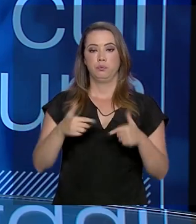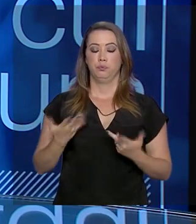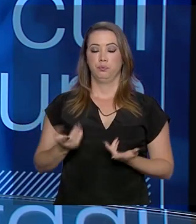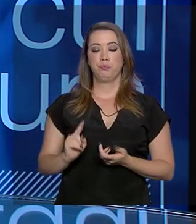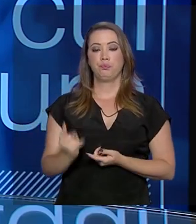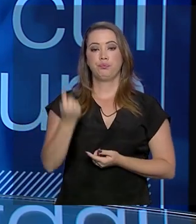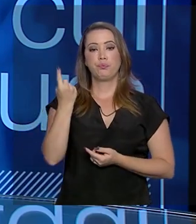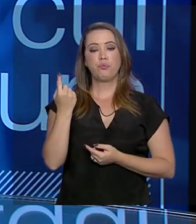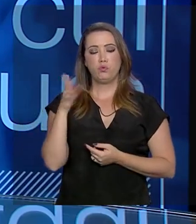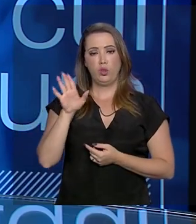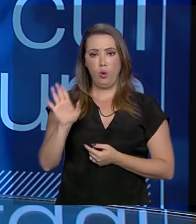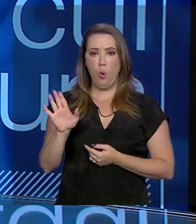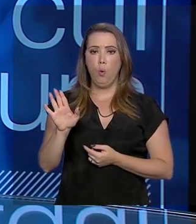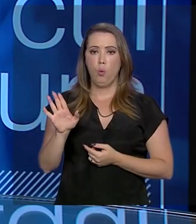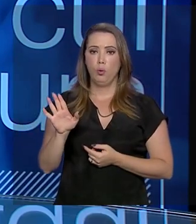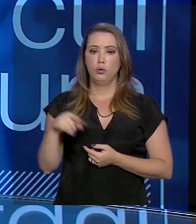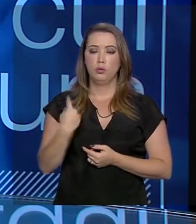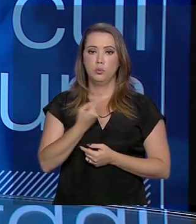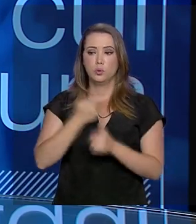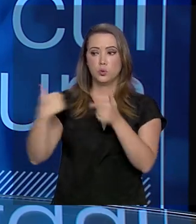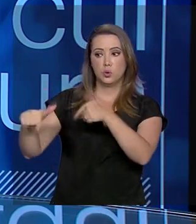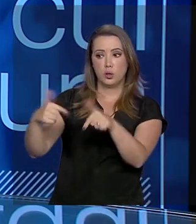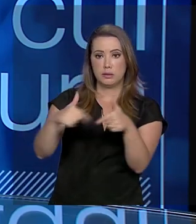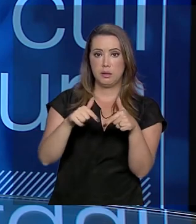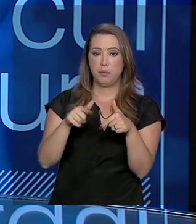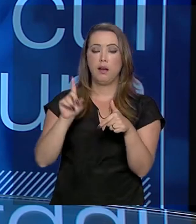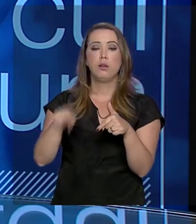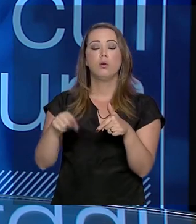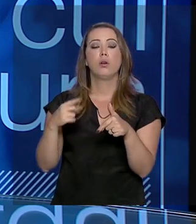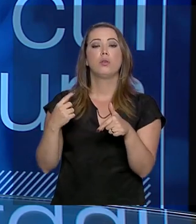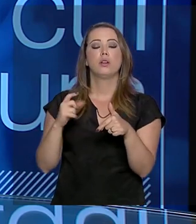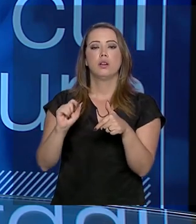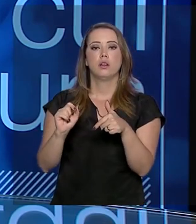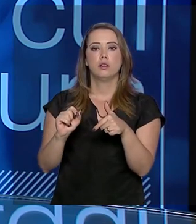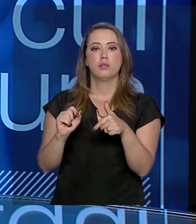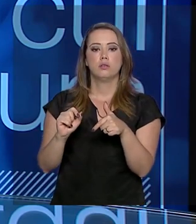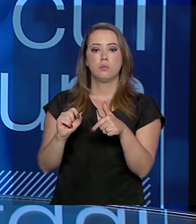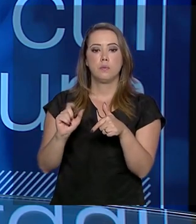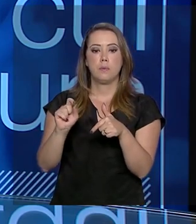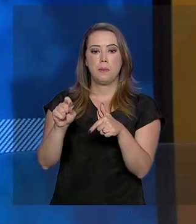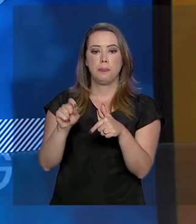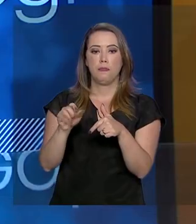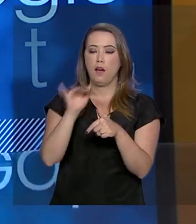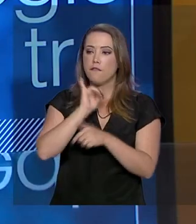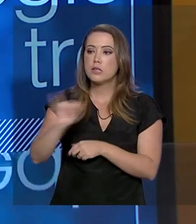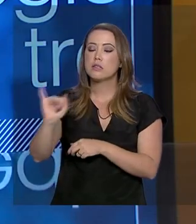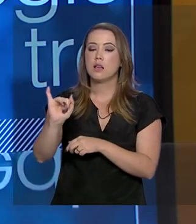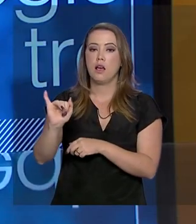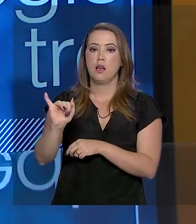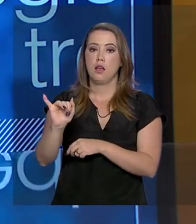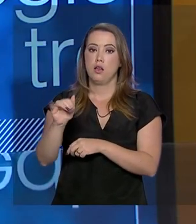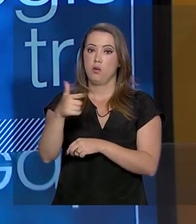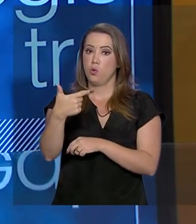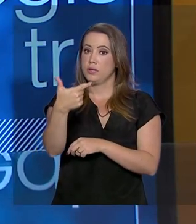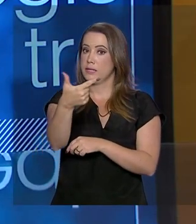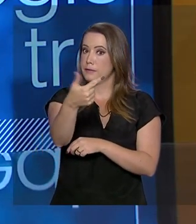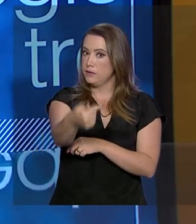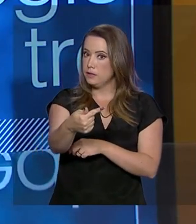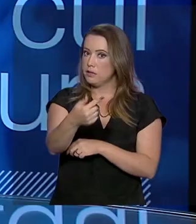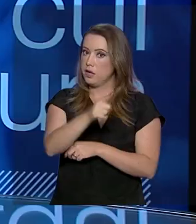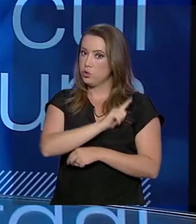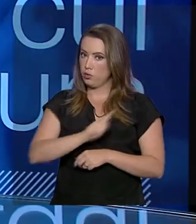uma das nações da nossa secretaria foi oficiar os 27 governadores da federação,